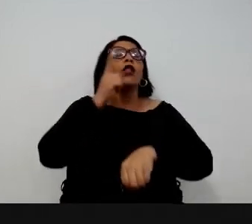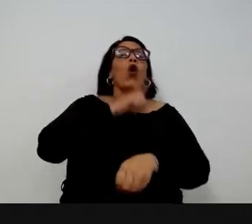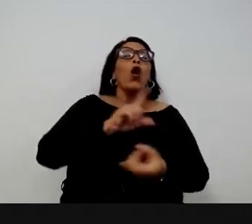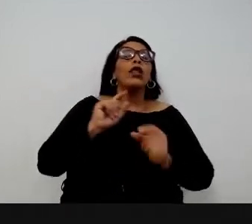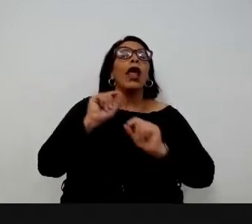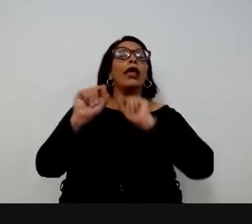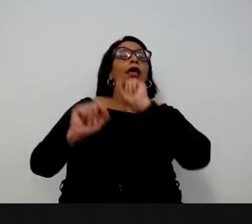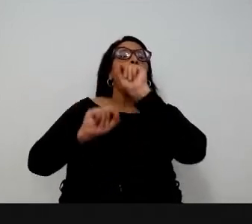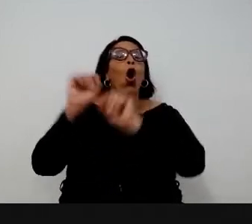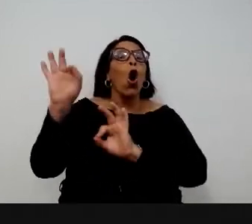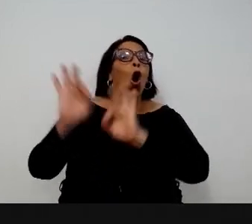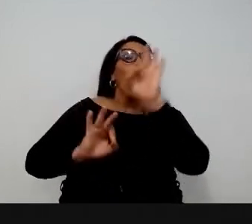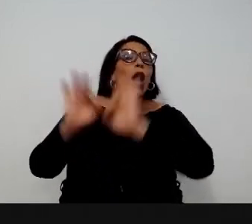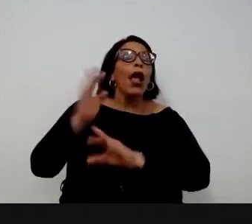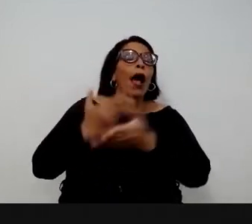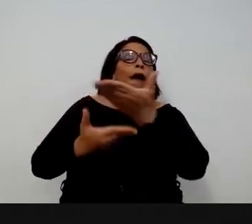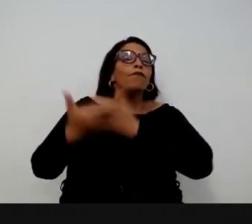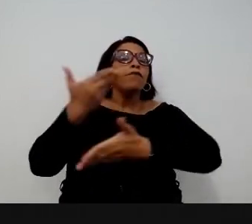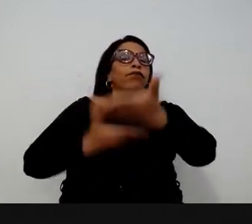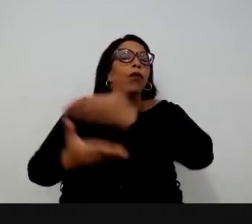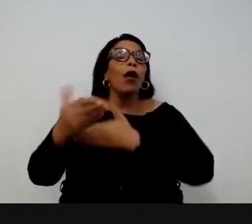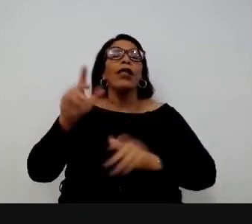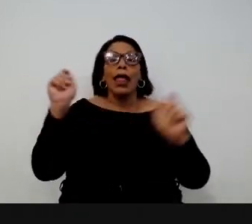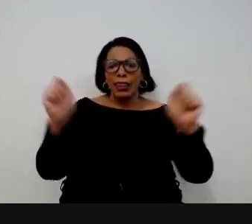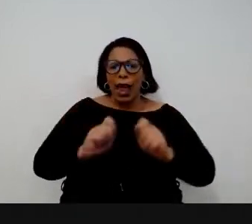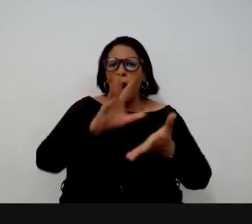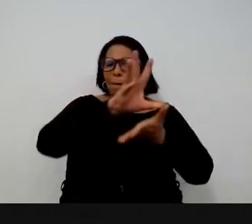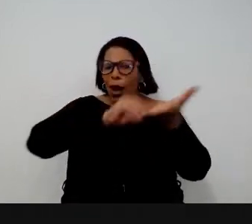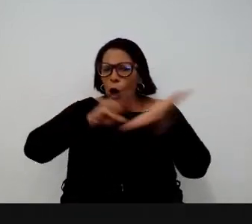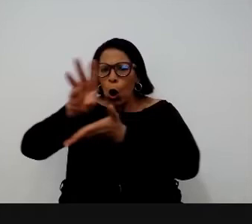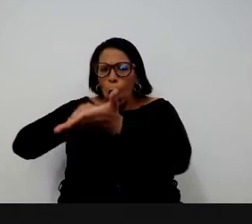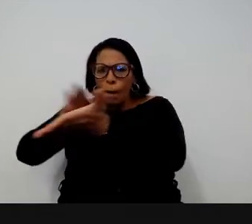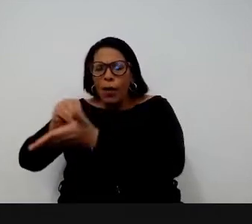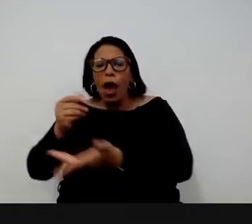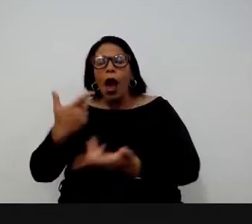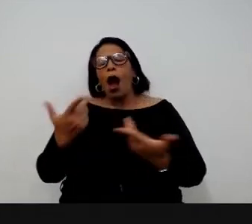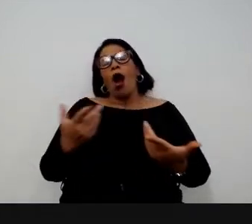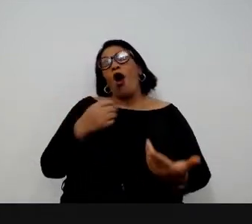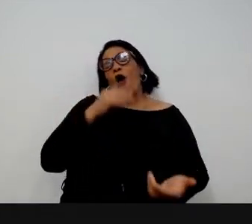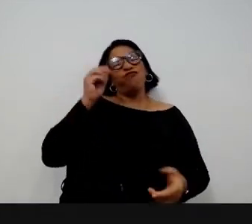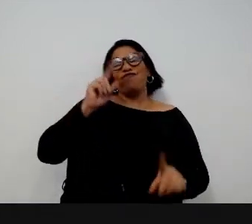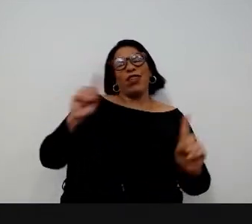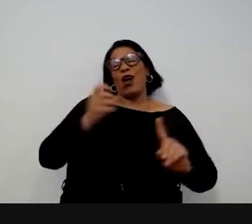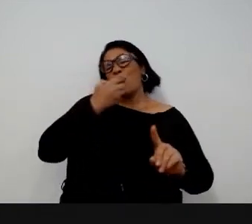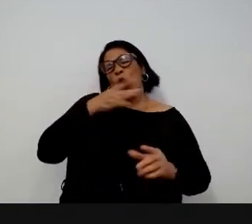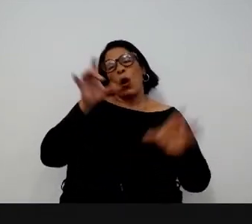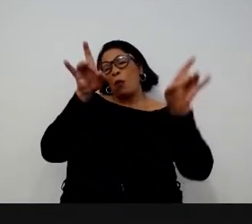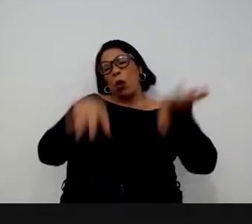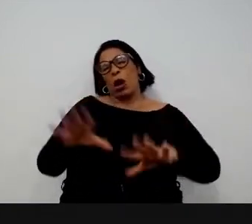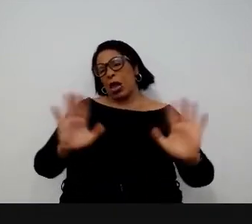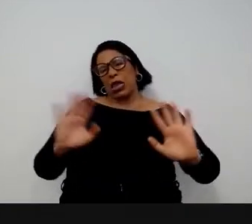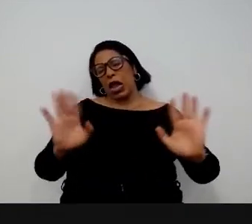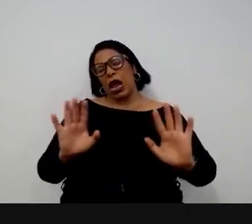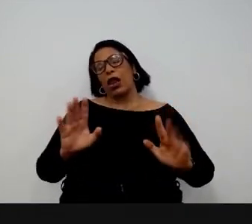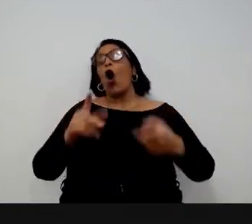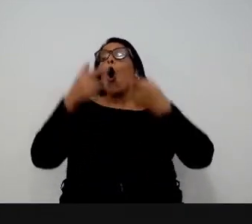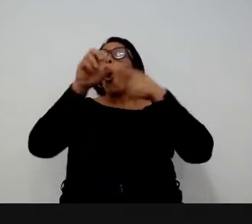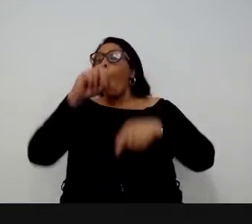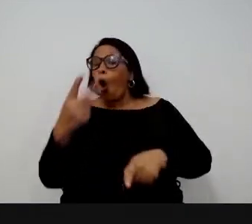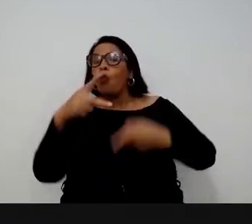o que a gente pode copiar, replicar, o que a gente pode abandonar e rever, reformar.